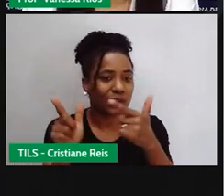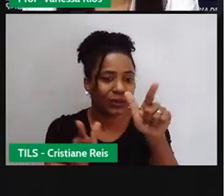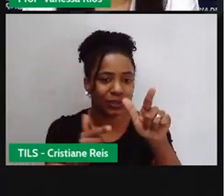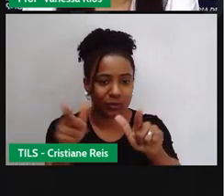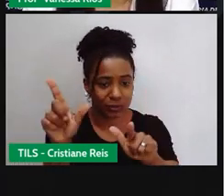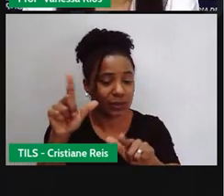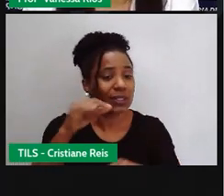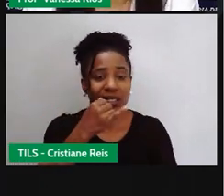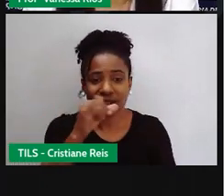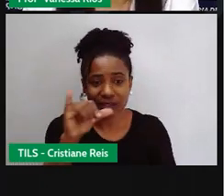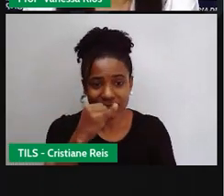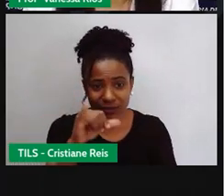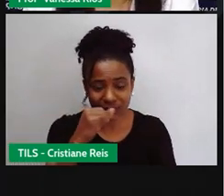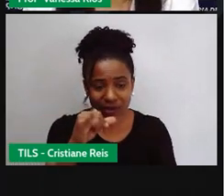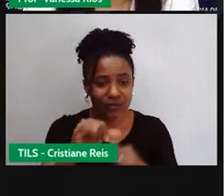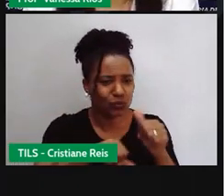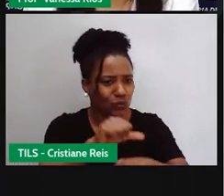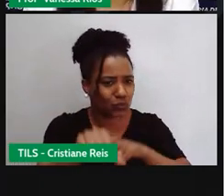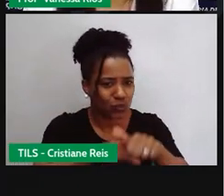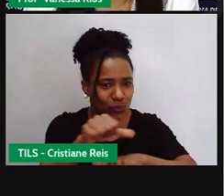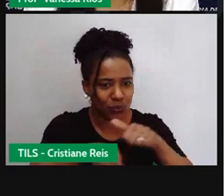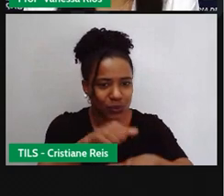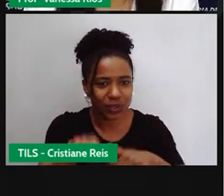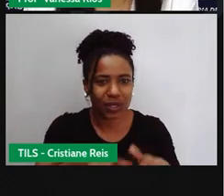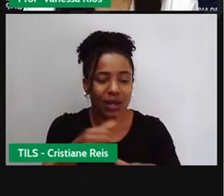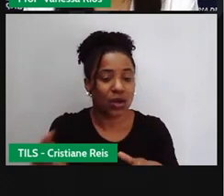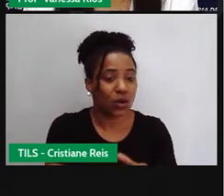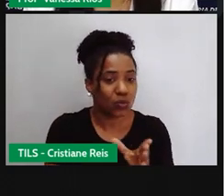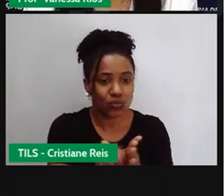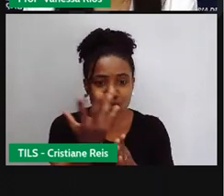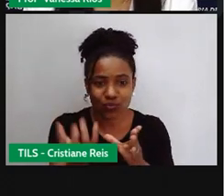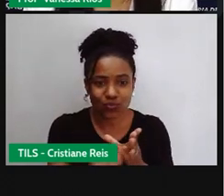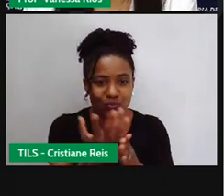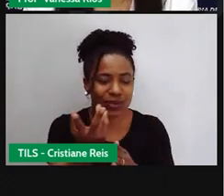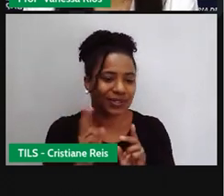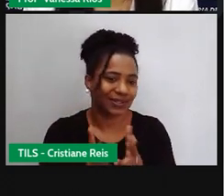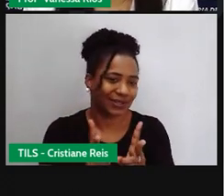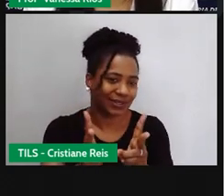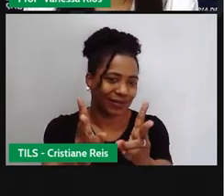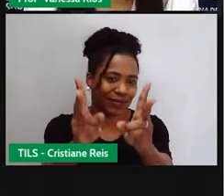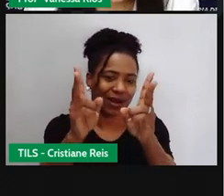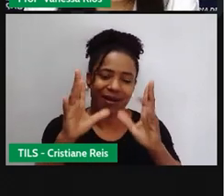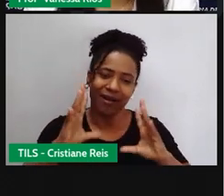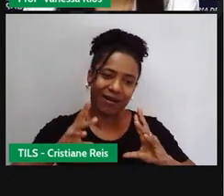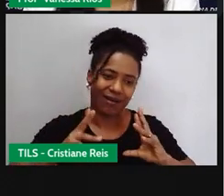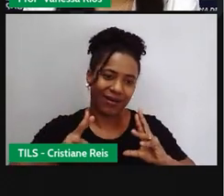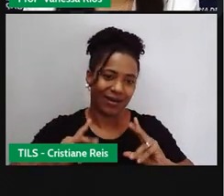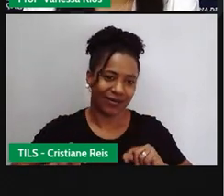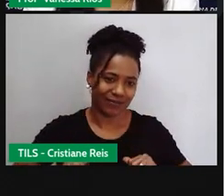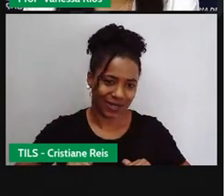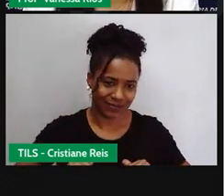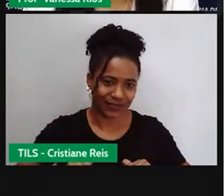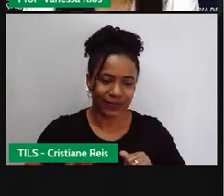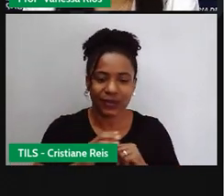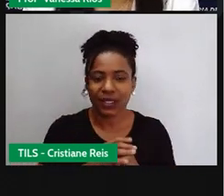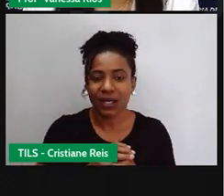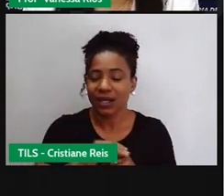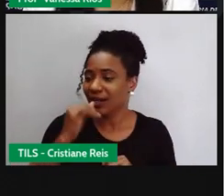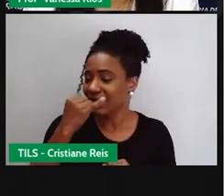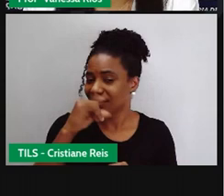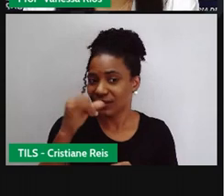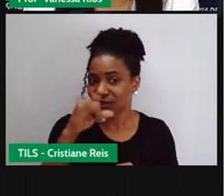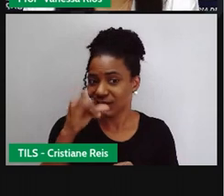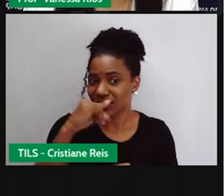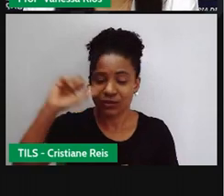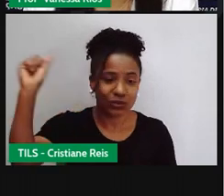de energia renováveis, elas são consideradas fontes de energia limpa. E aí, energia solar é